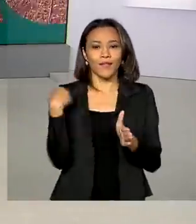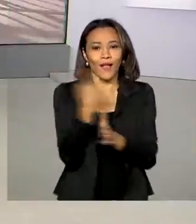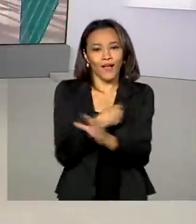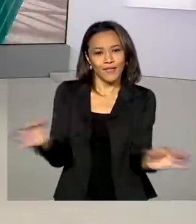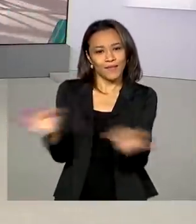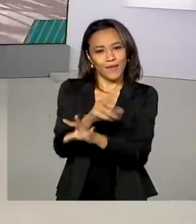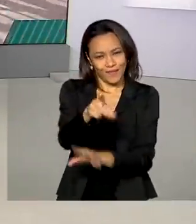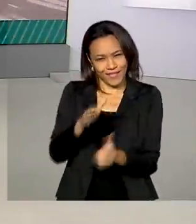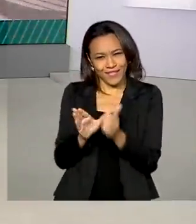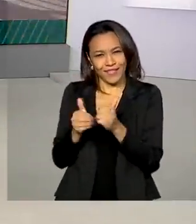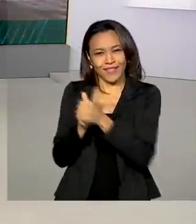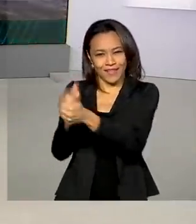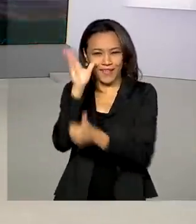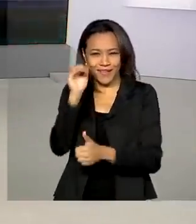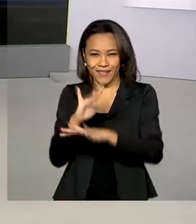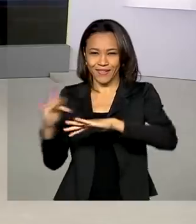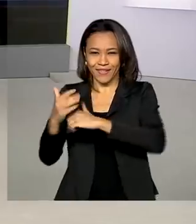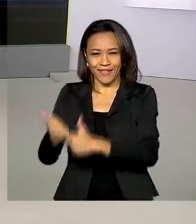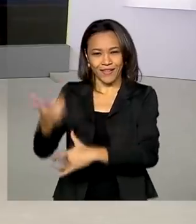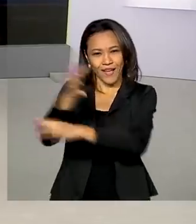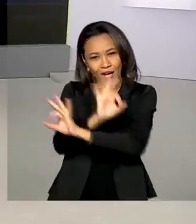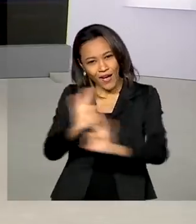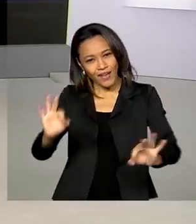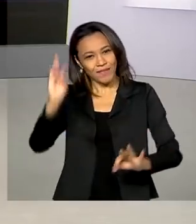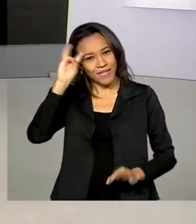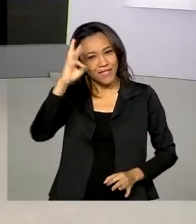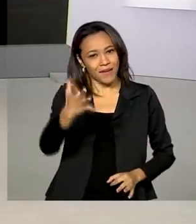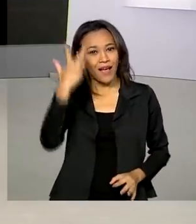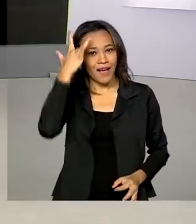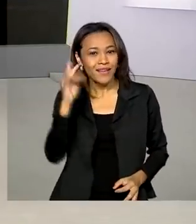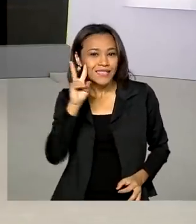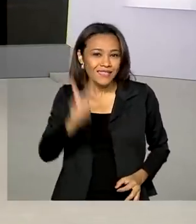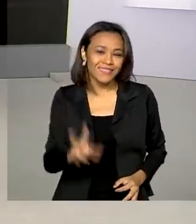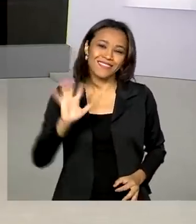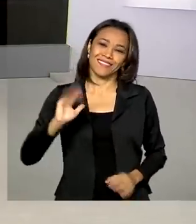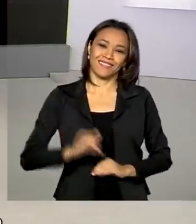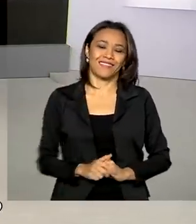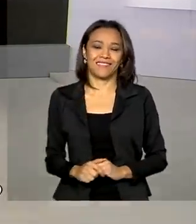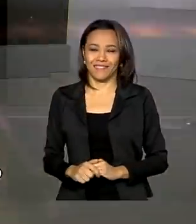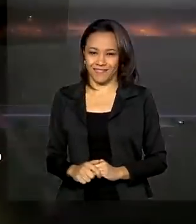nos acompanhe também pelas redes sociais. Uma ótima terça-feira para você, nos vemos amanhã. Até lá!